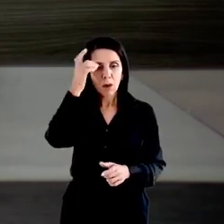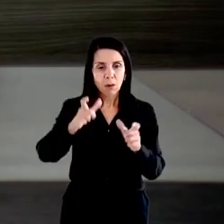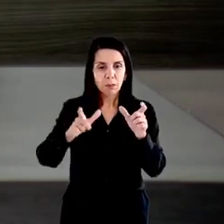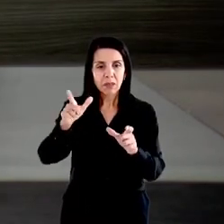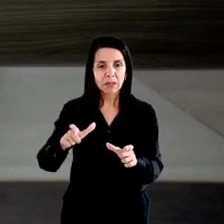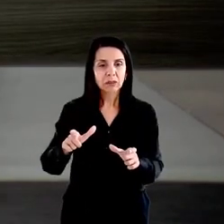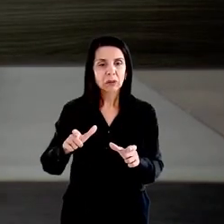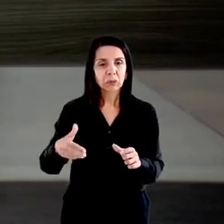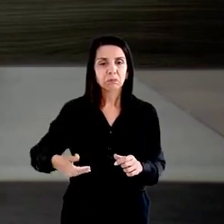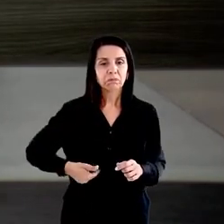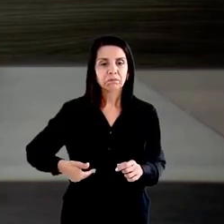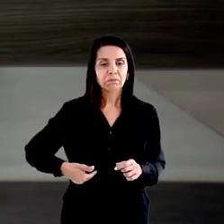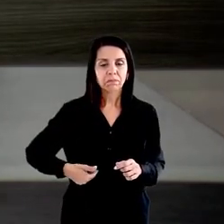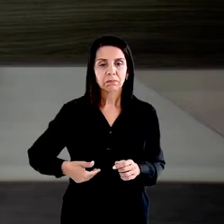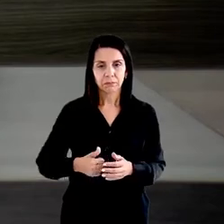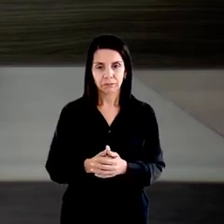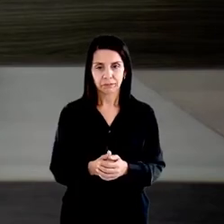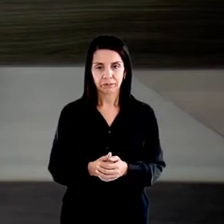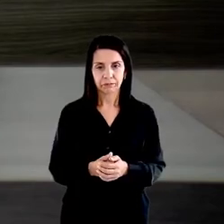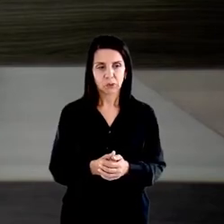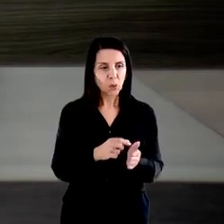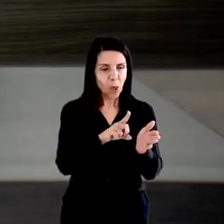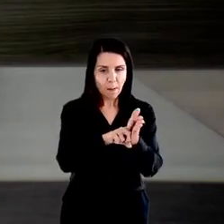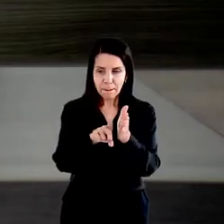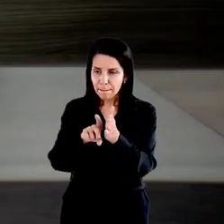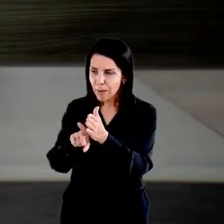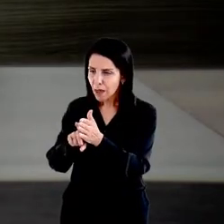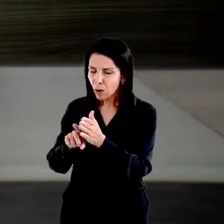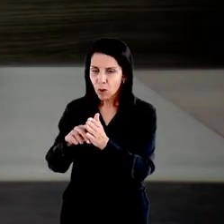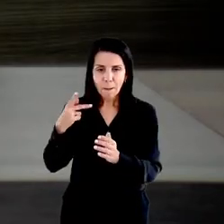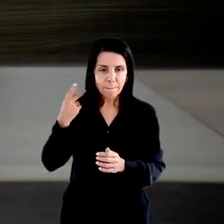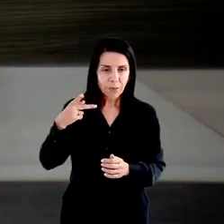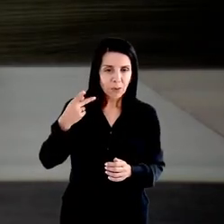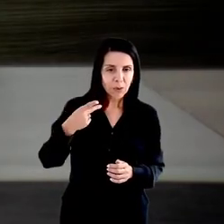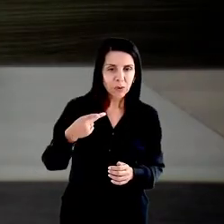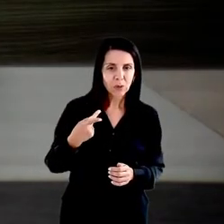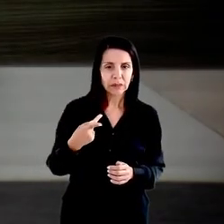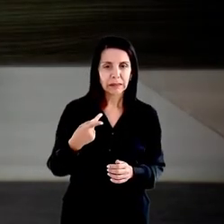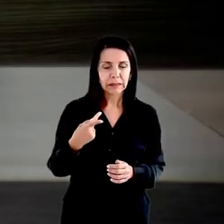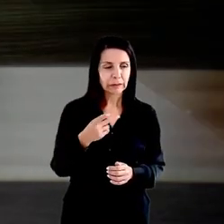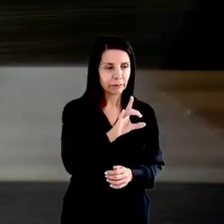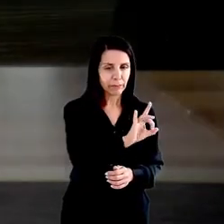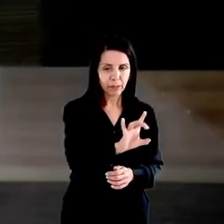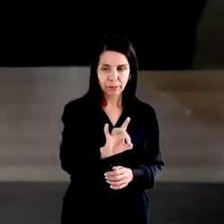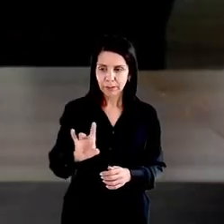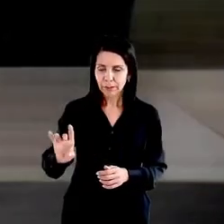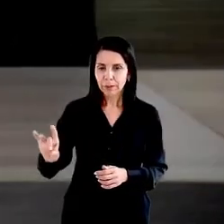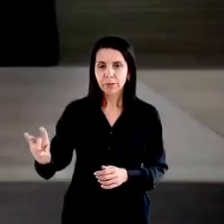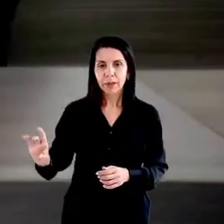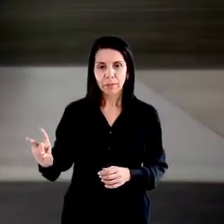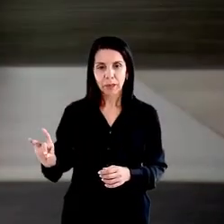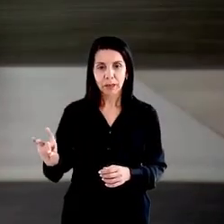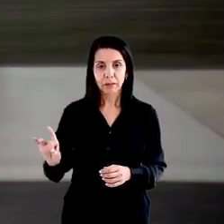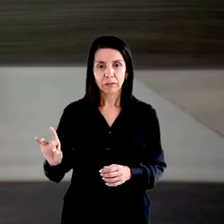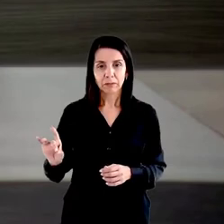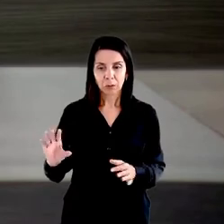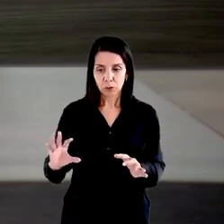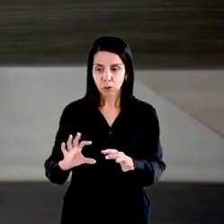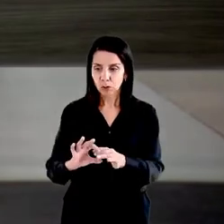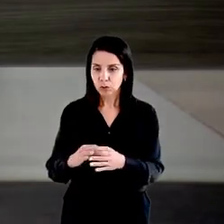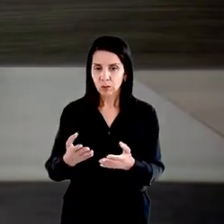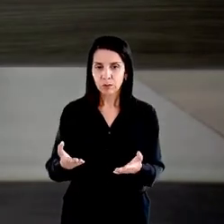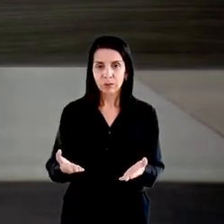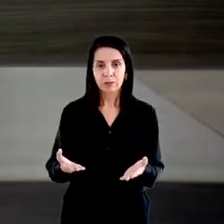indaga há 143 promotorias com atuação na cidadania, isso a gente,